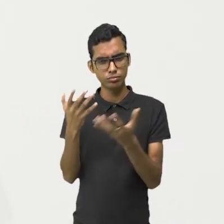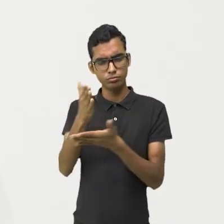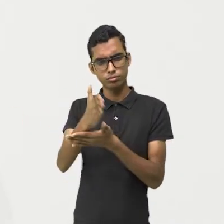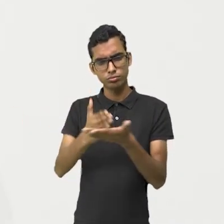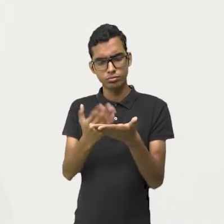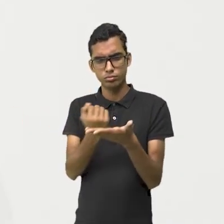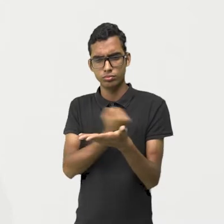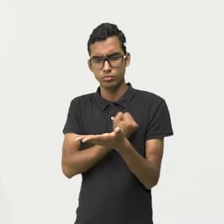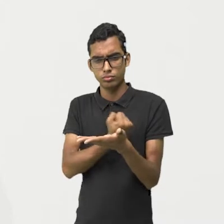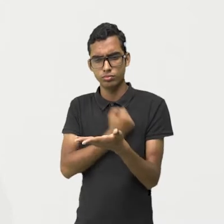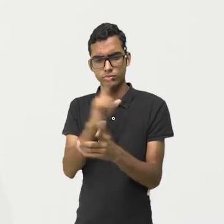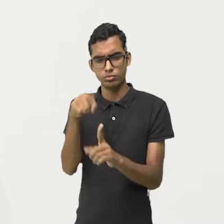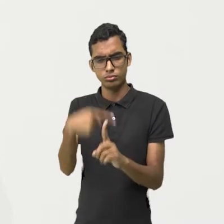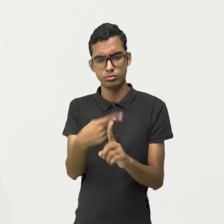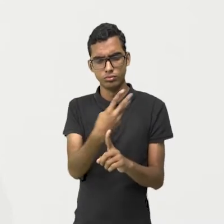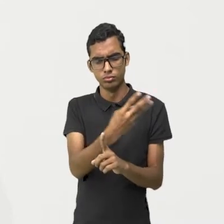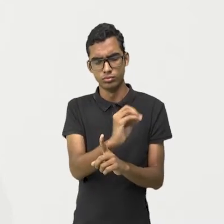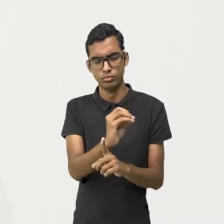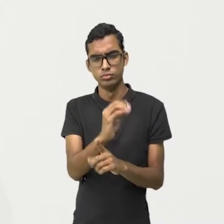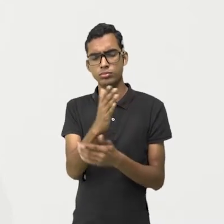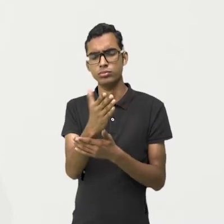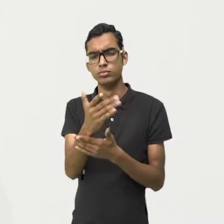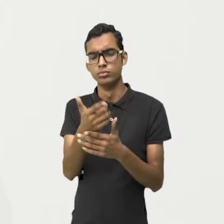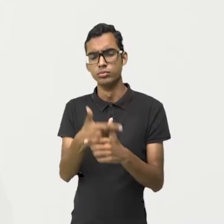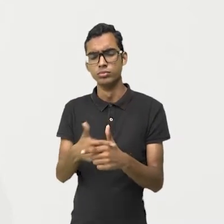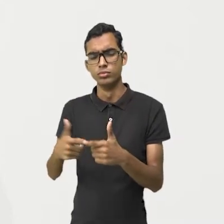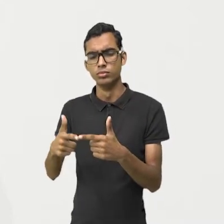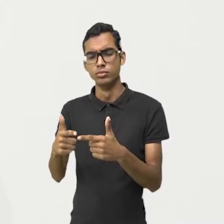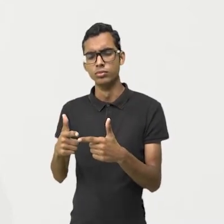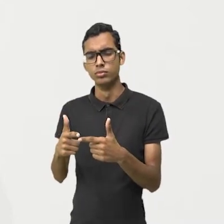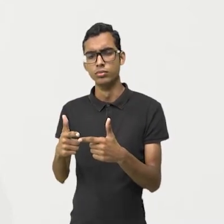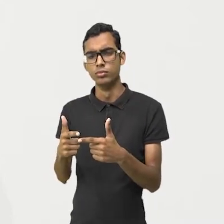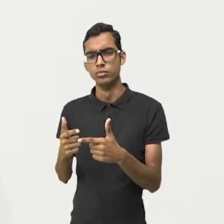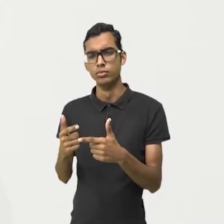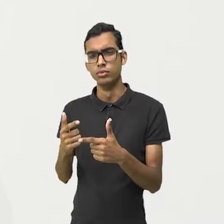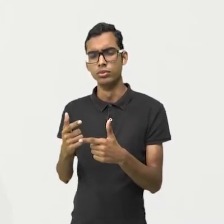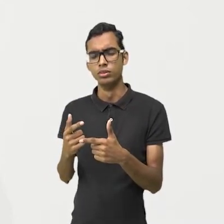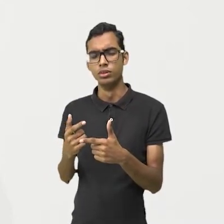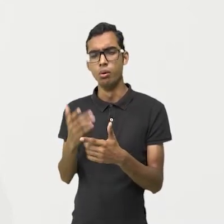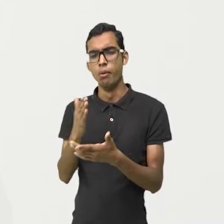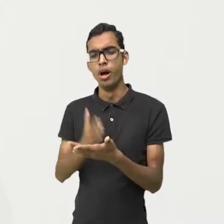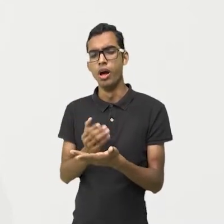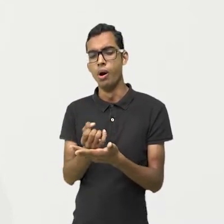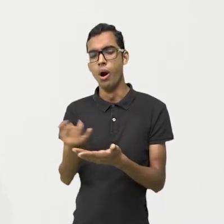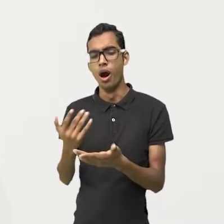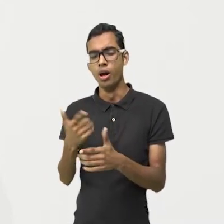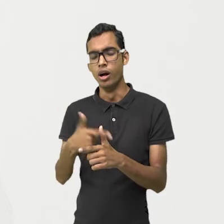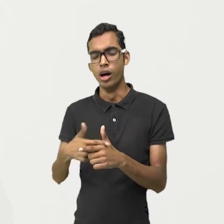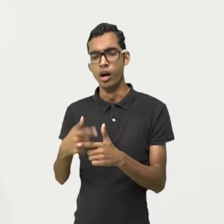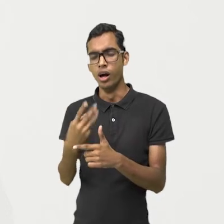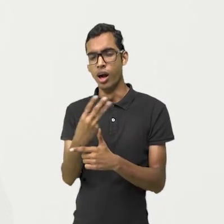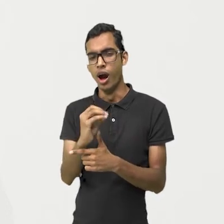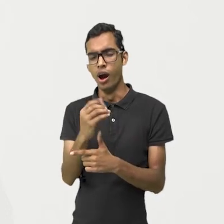metade de mais 30, né? A metade de 30, pessoal. Pego 30 e divido por 2. Ele é